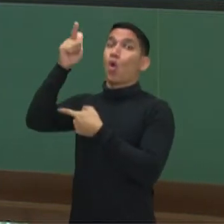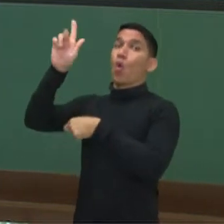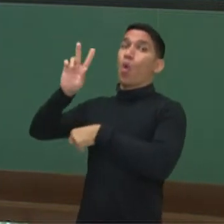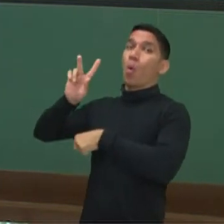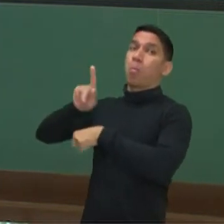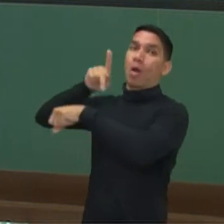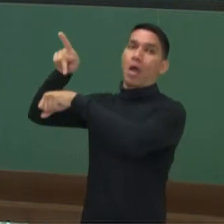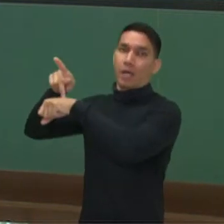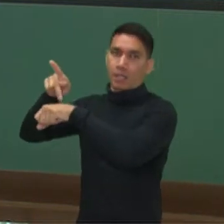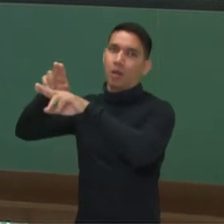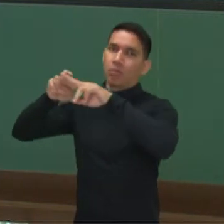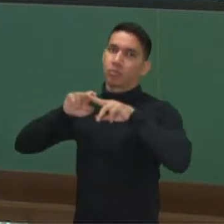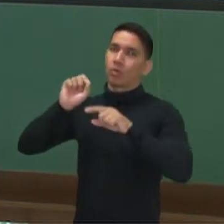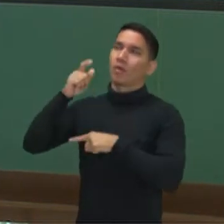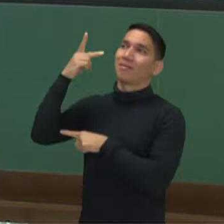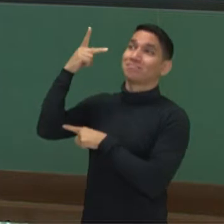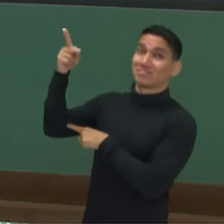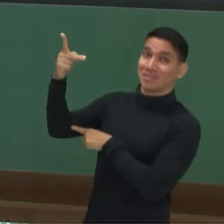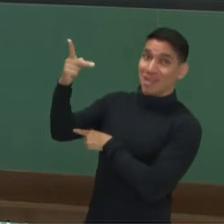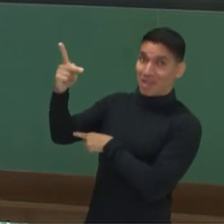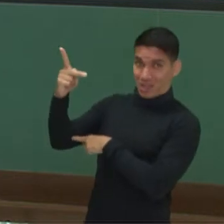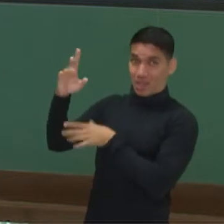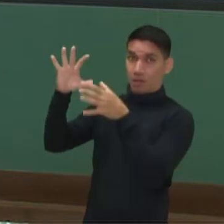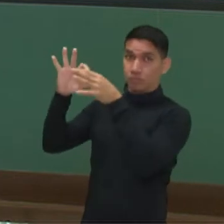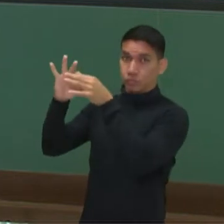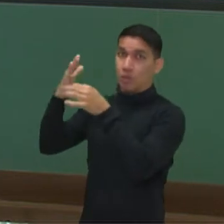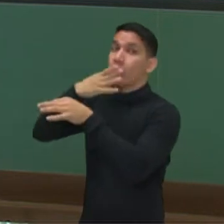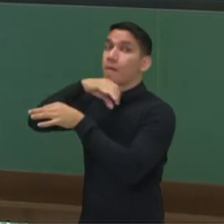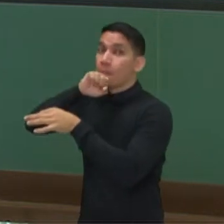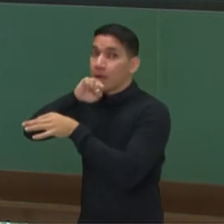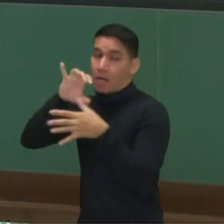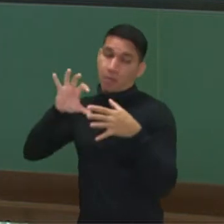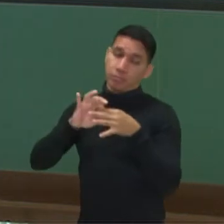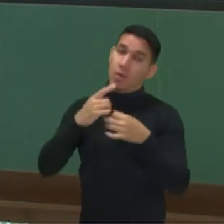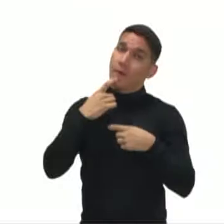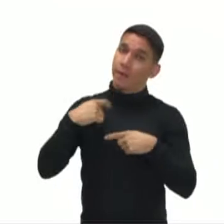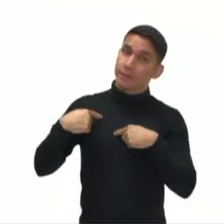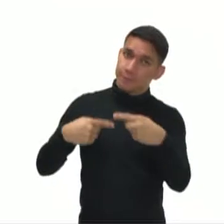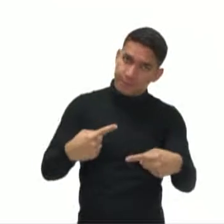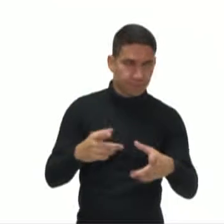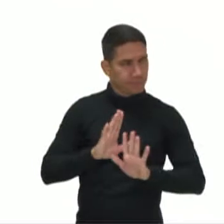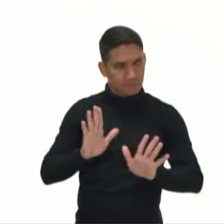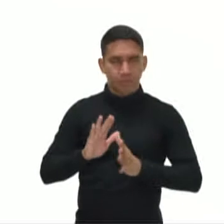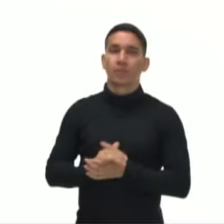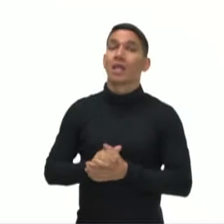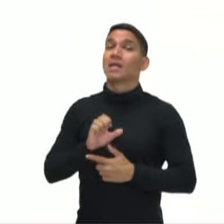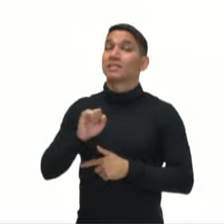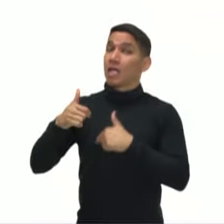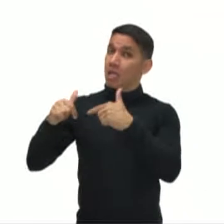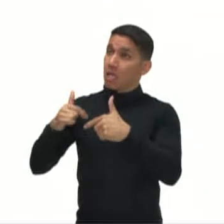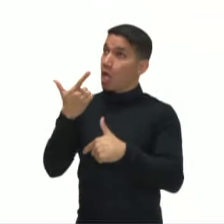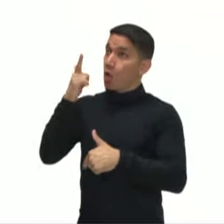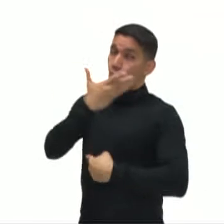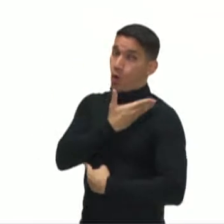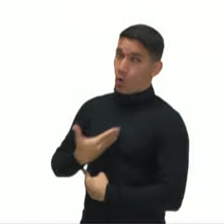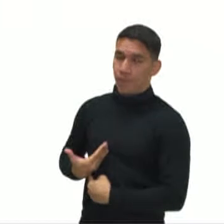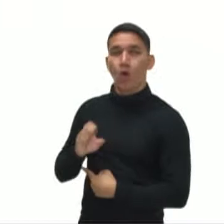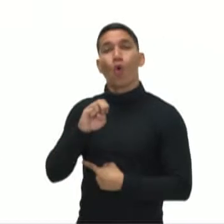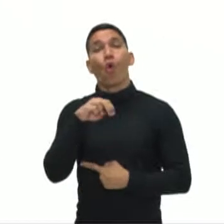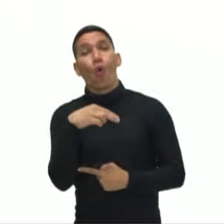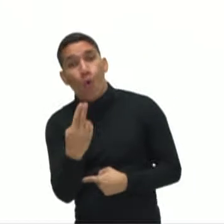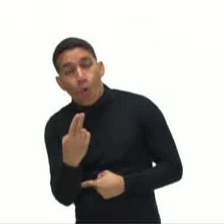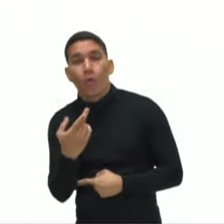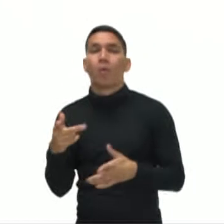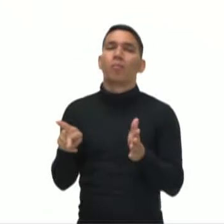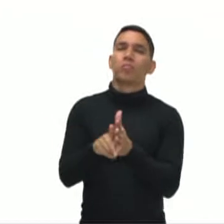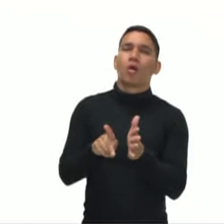de que a nacionalidade dos pais define a nacionalidade dos filhos. Ou, né? Os nascidos no estrangeiros de pai ou